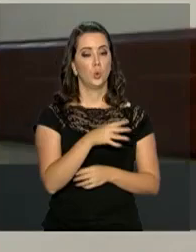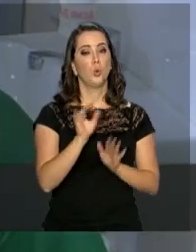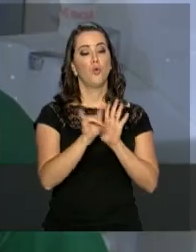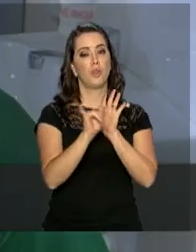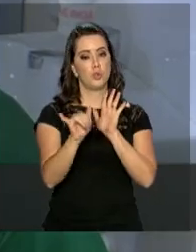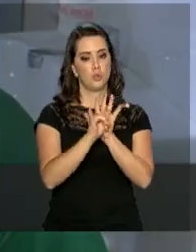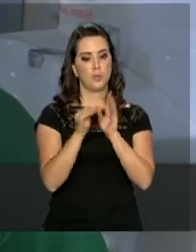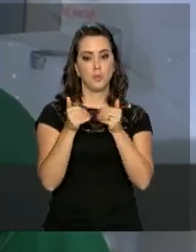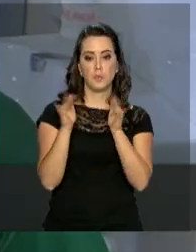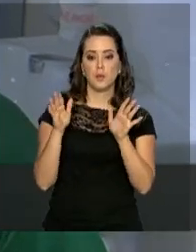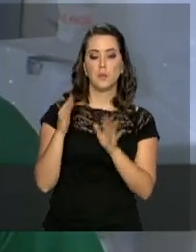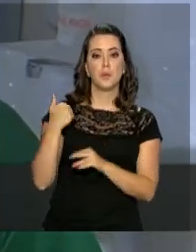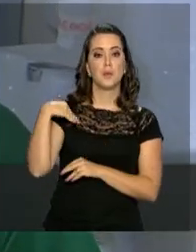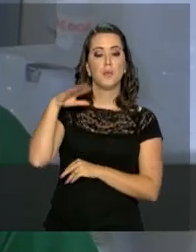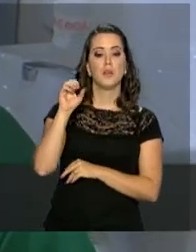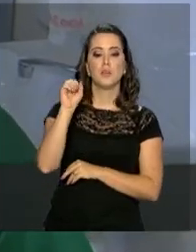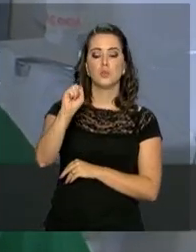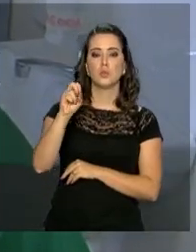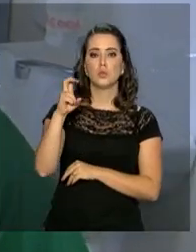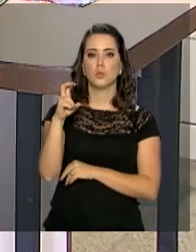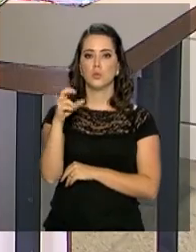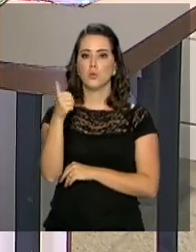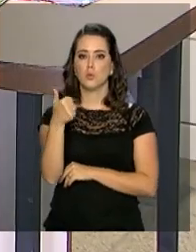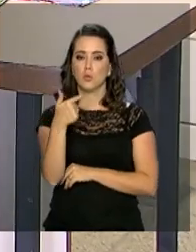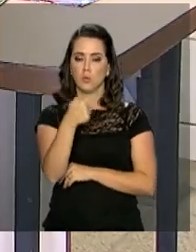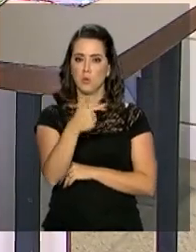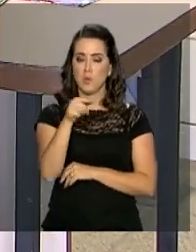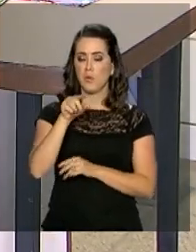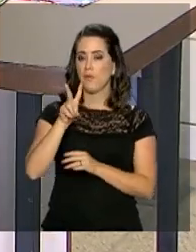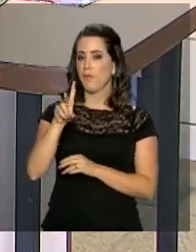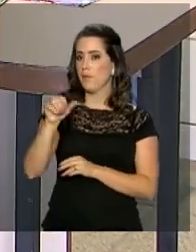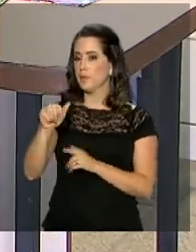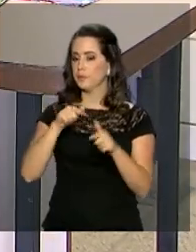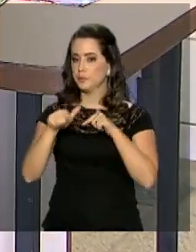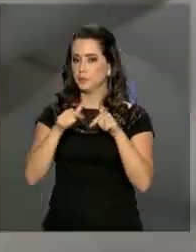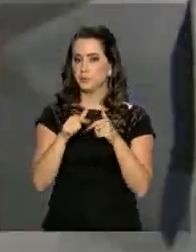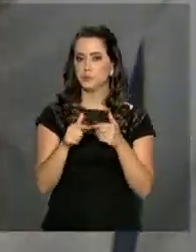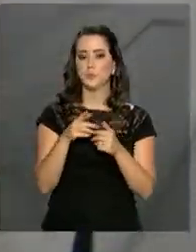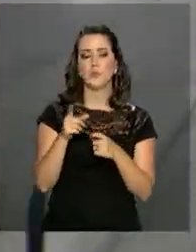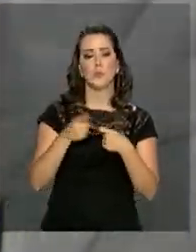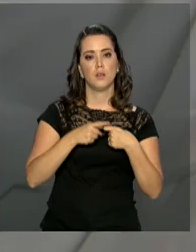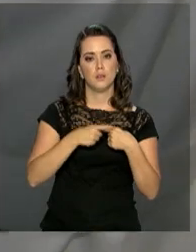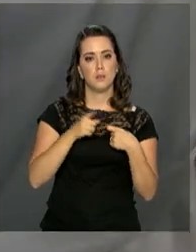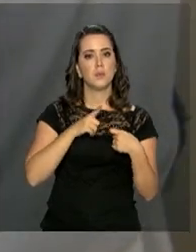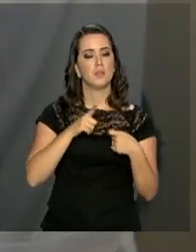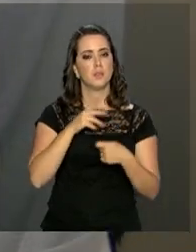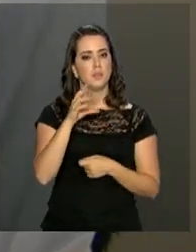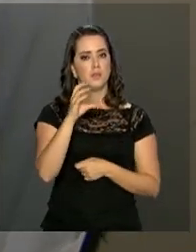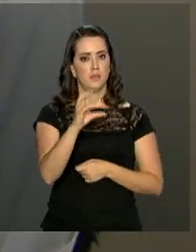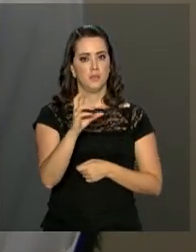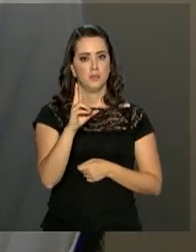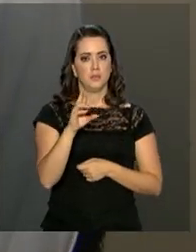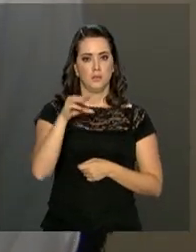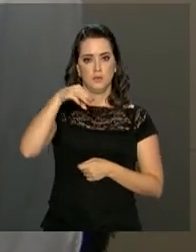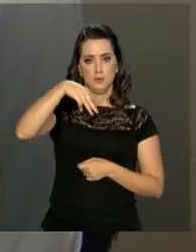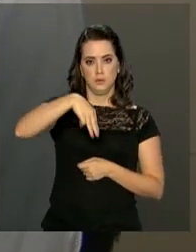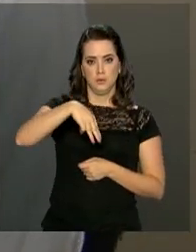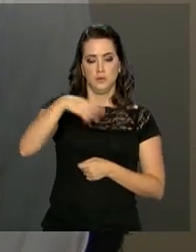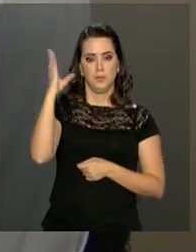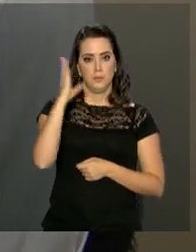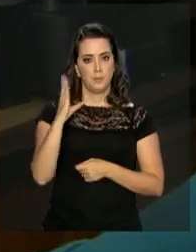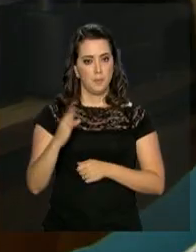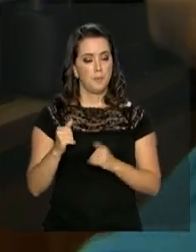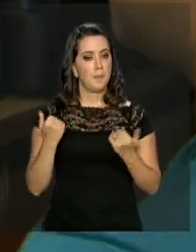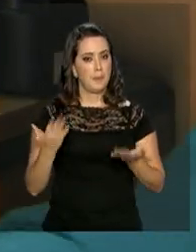Saúde abre mais de 8.500 postos de trabalho para médicos com registro no Conselho Regional de Medicina no